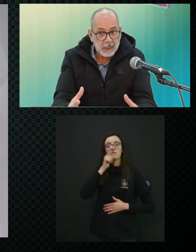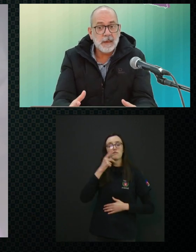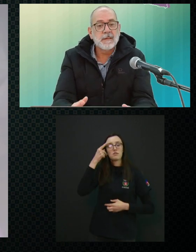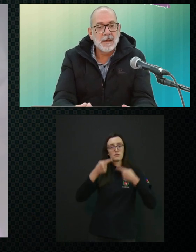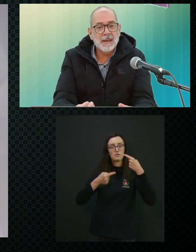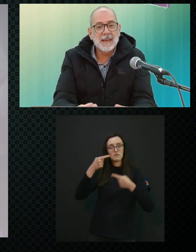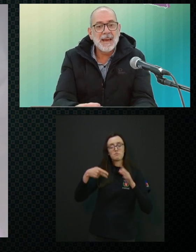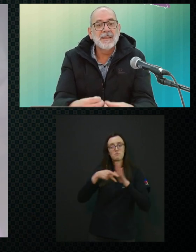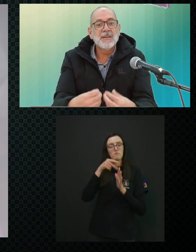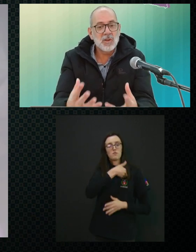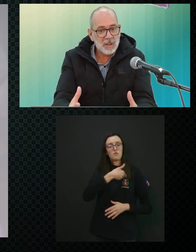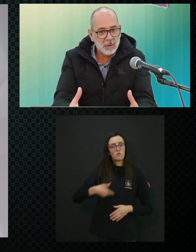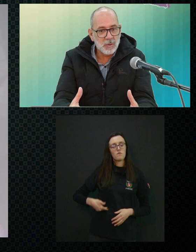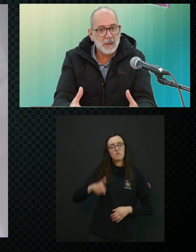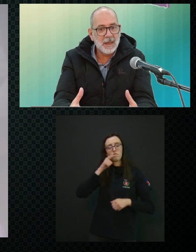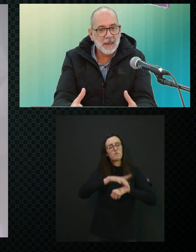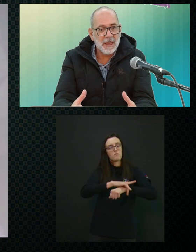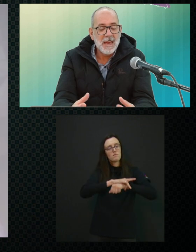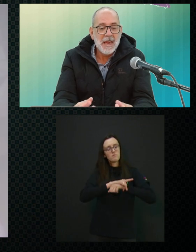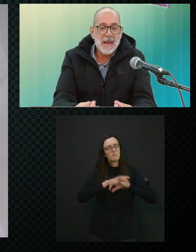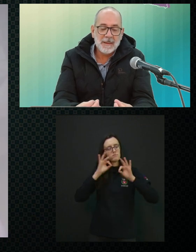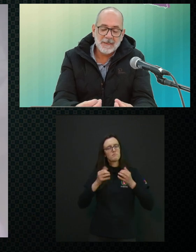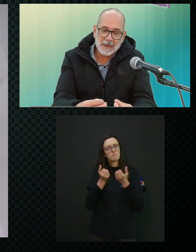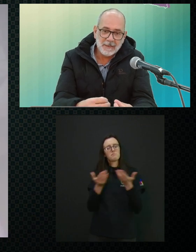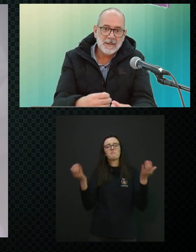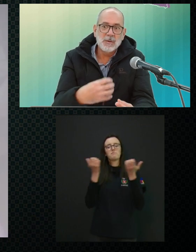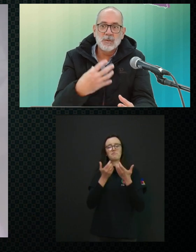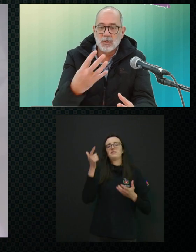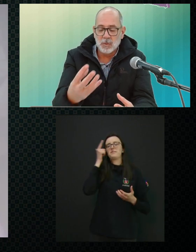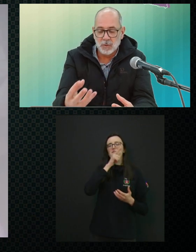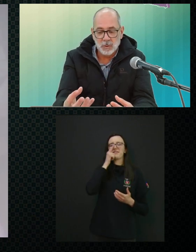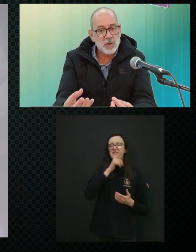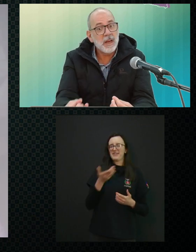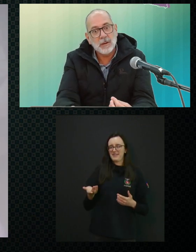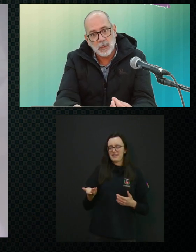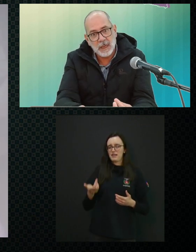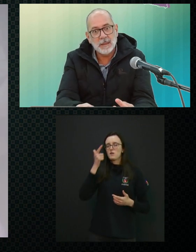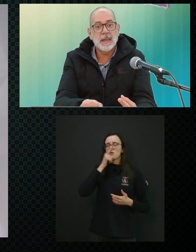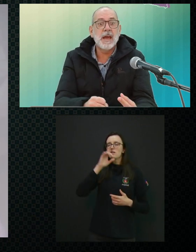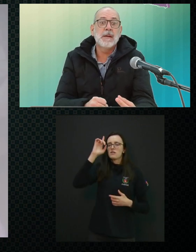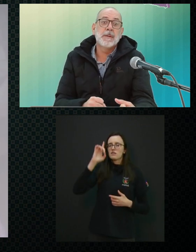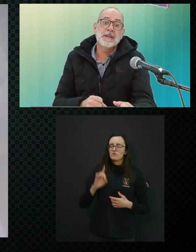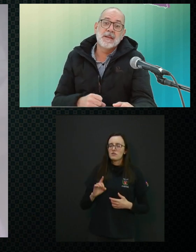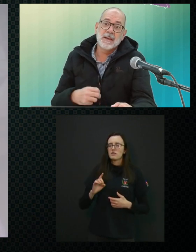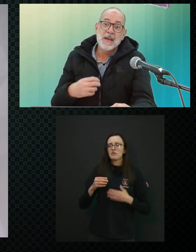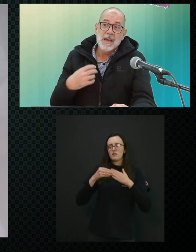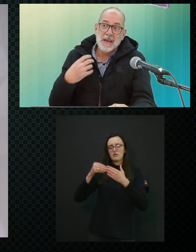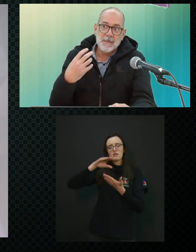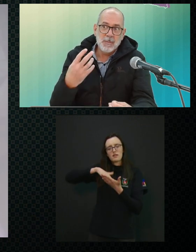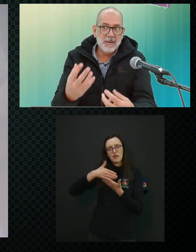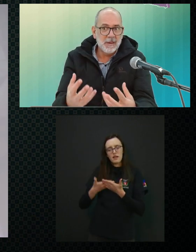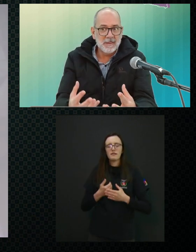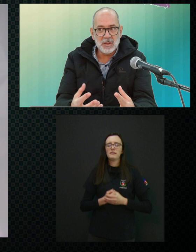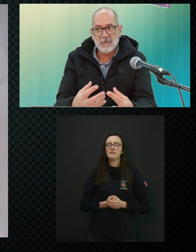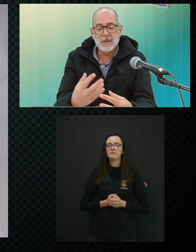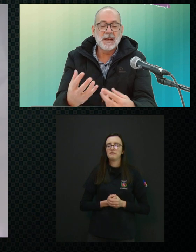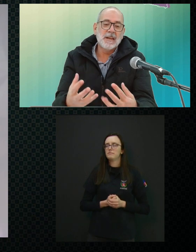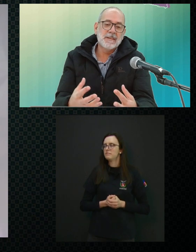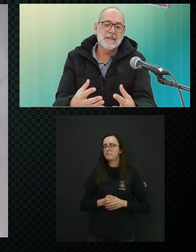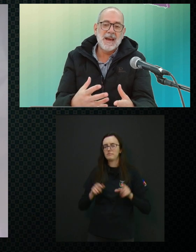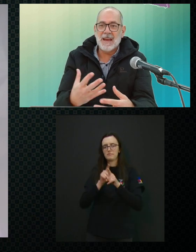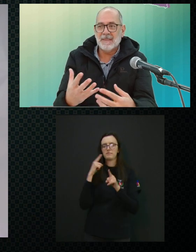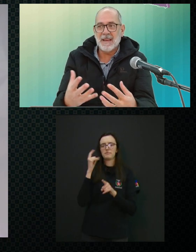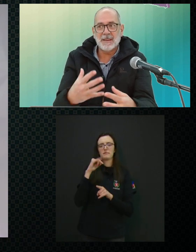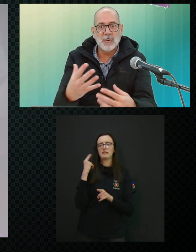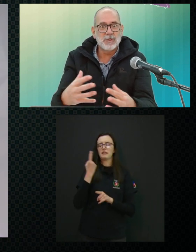públicas, né, garantindo, né, essa questão do direito ao guia-intérprete, pode ver se a gente pode